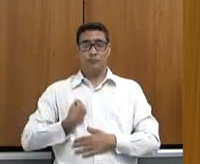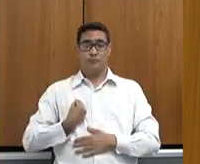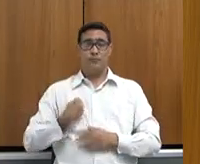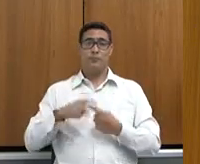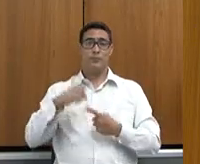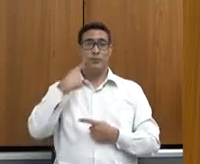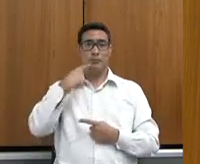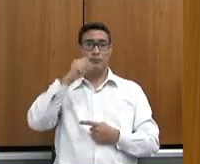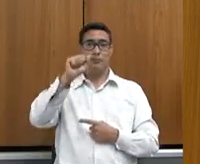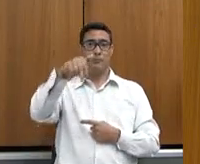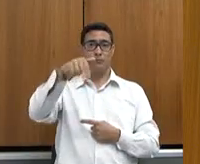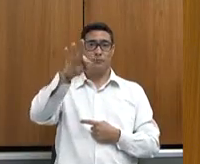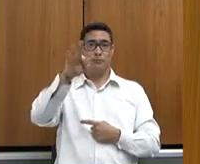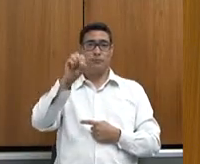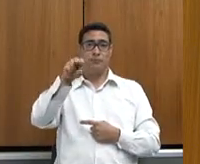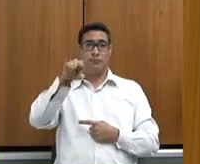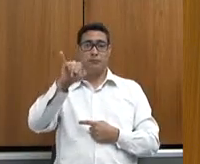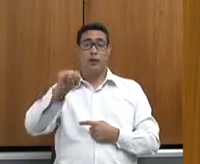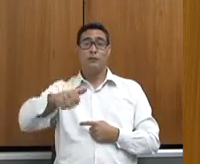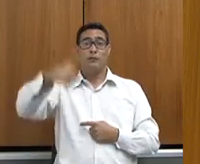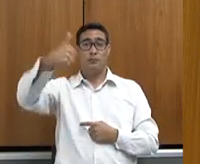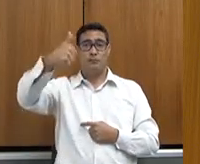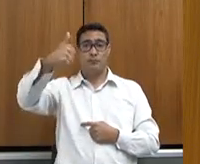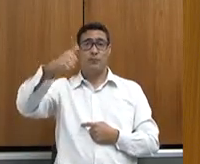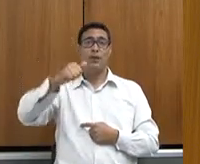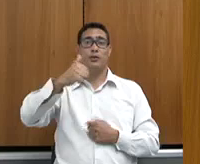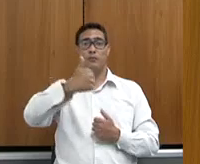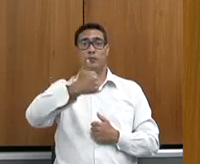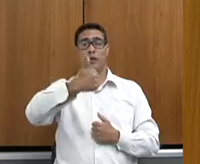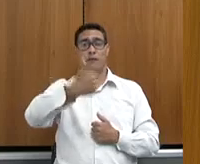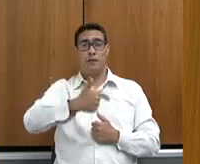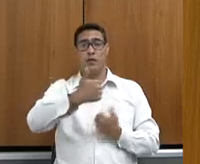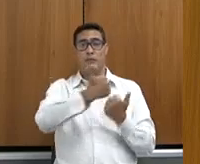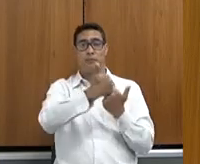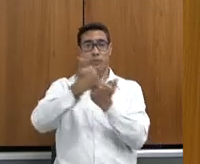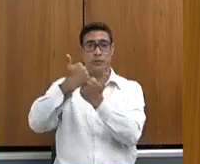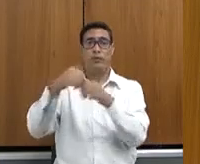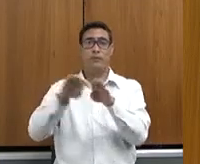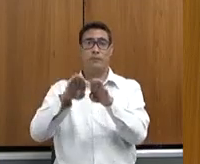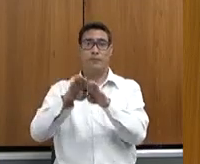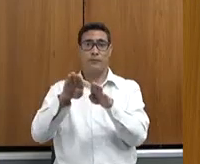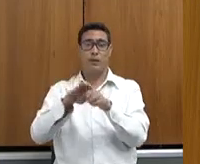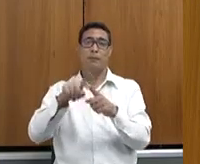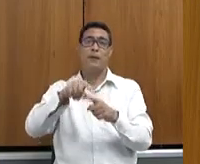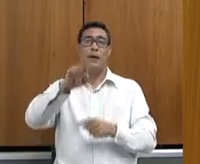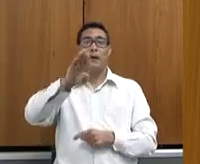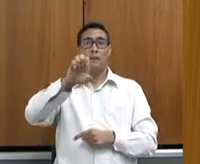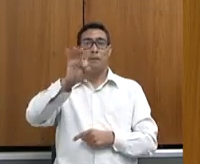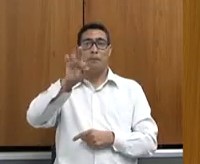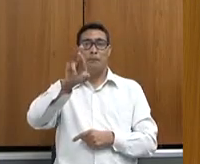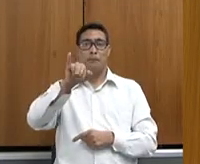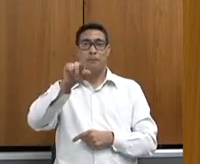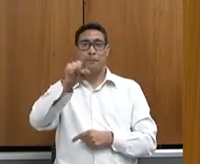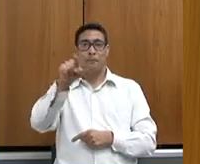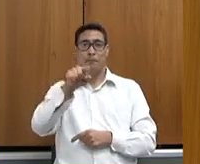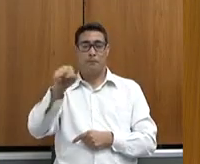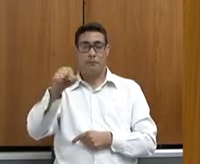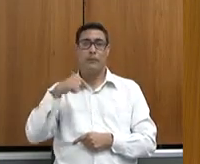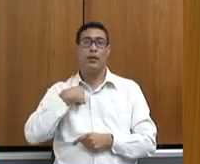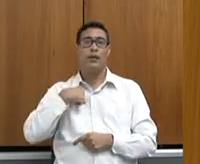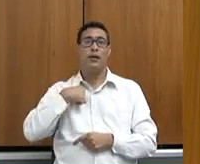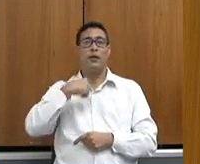Arantes, nosso primeiro vice-presidente da Assembleia, deputada Beatriz Serqueira, presidente da Comissão de Educação, Ciência